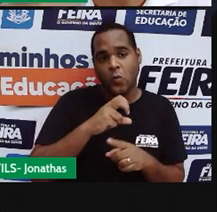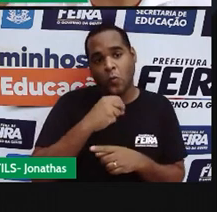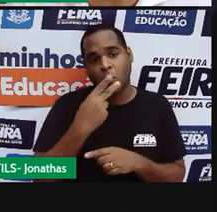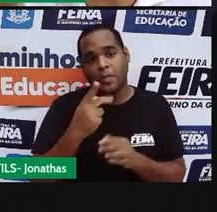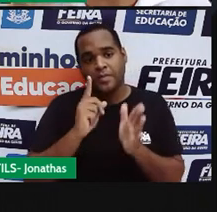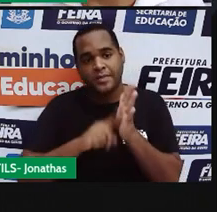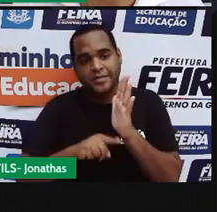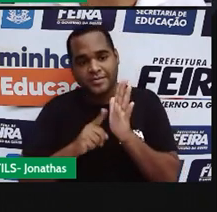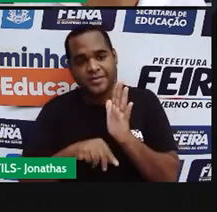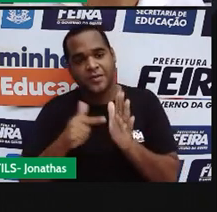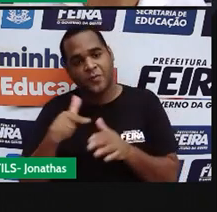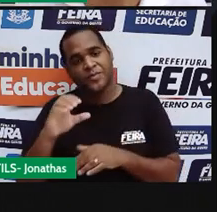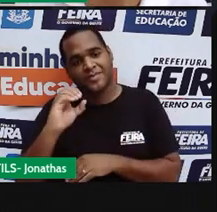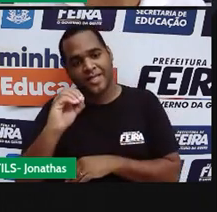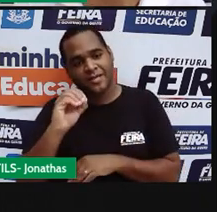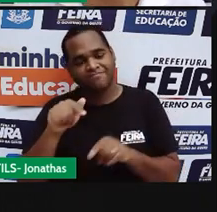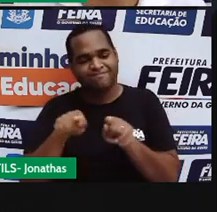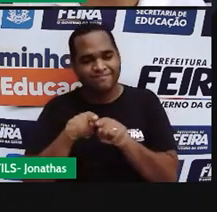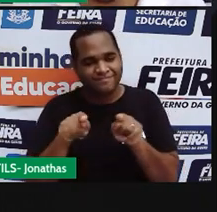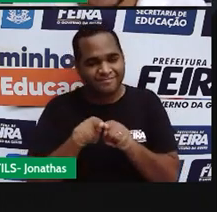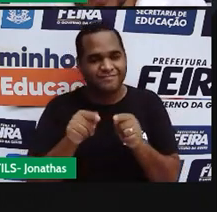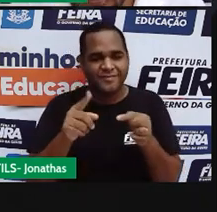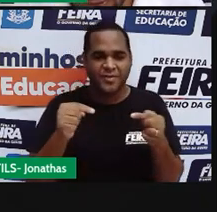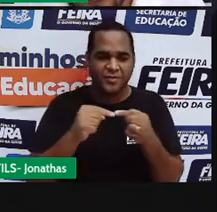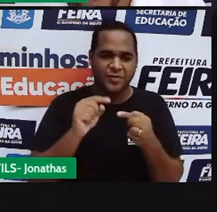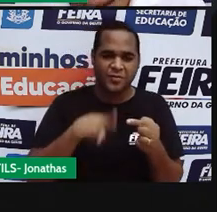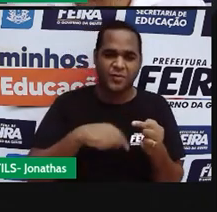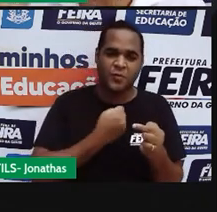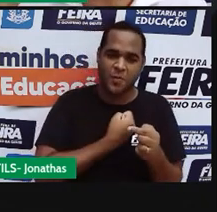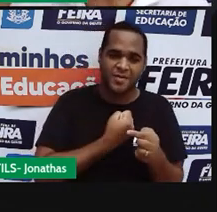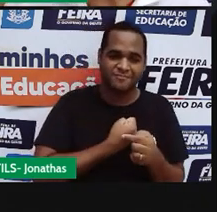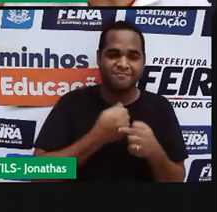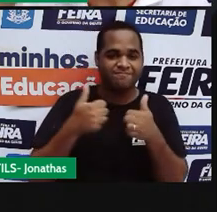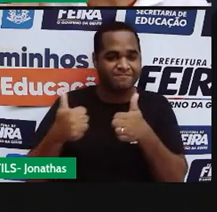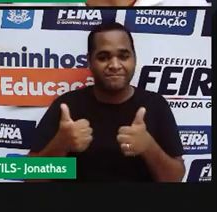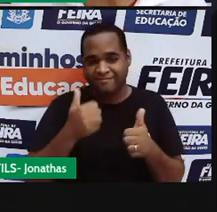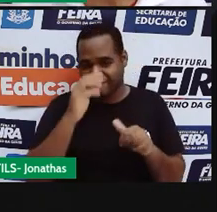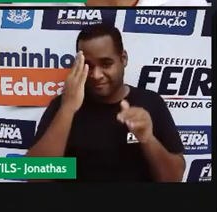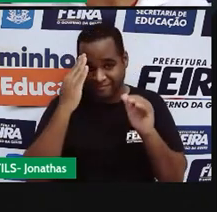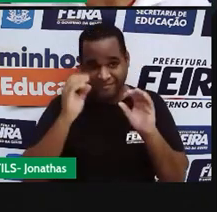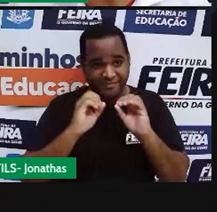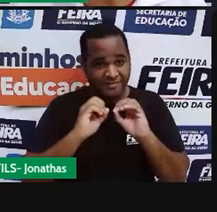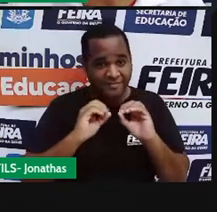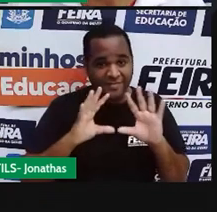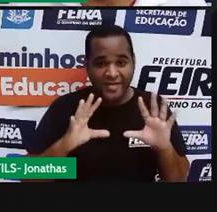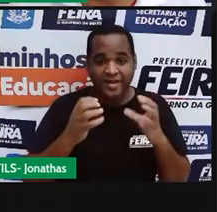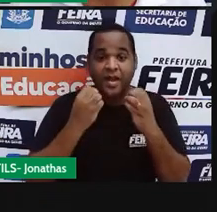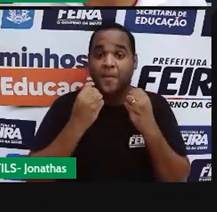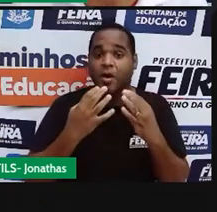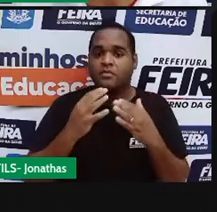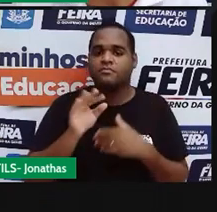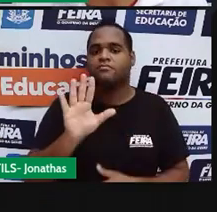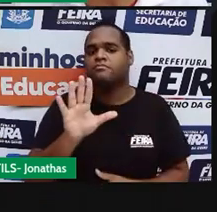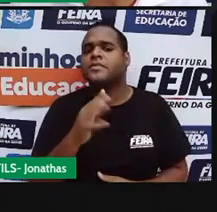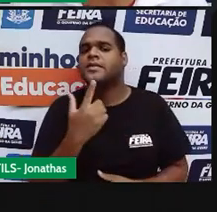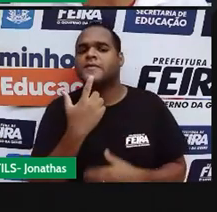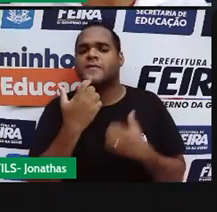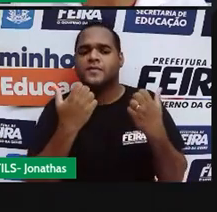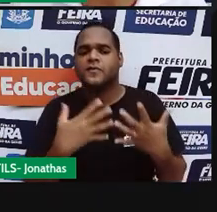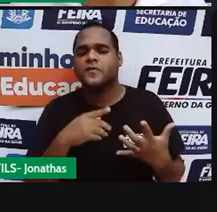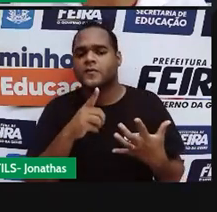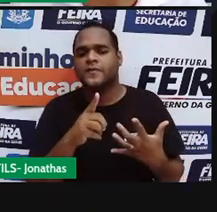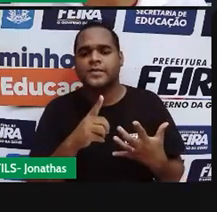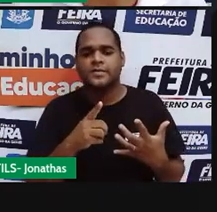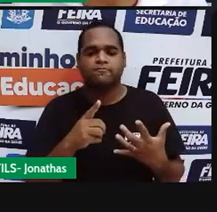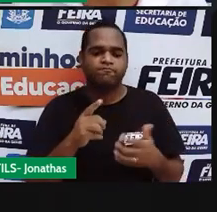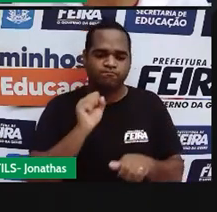negativos e o zero também, porque o zero é um número inteiro. Belezinha? Bacana? Mas, não acaba